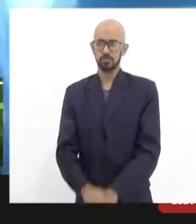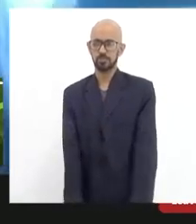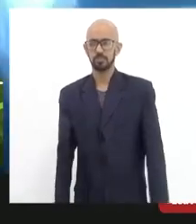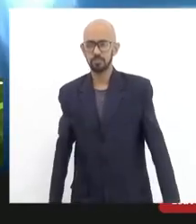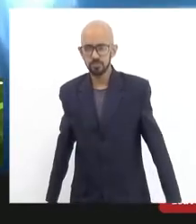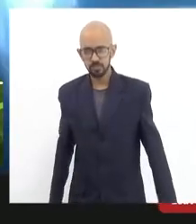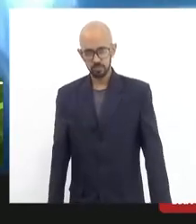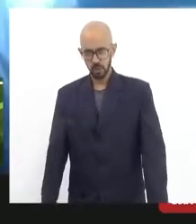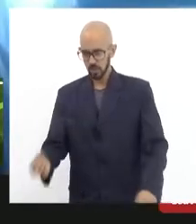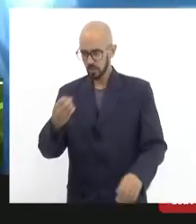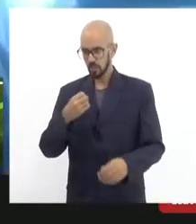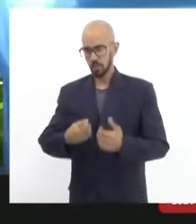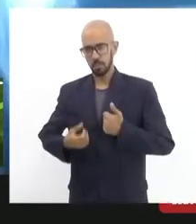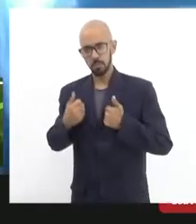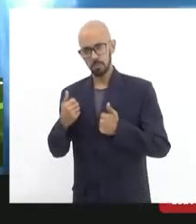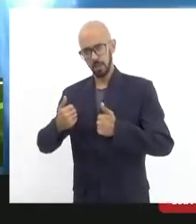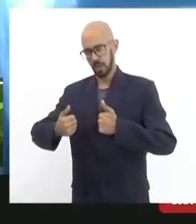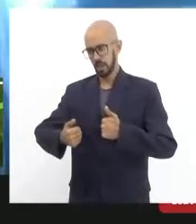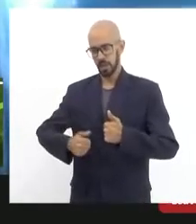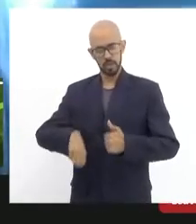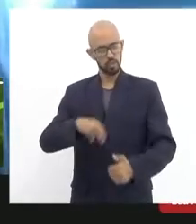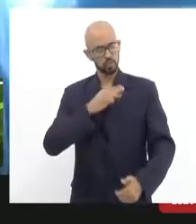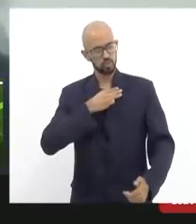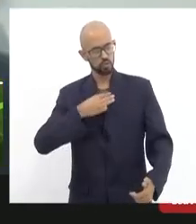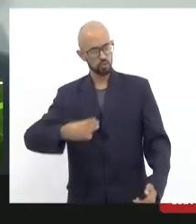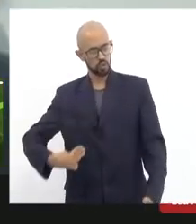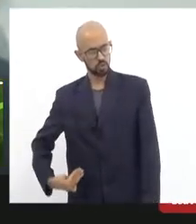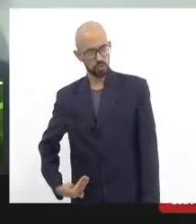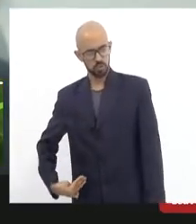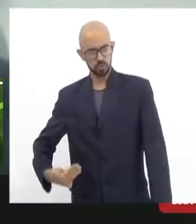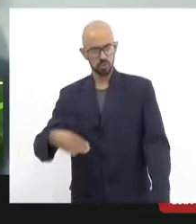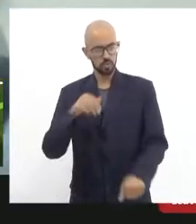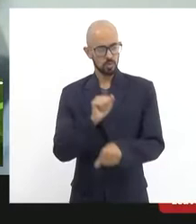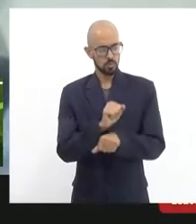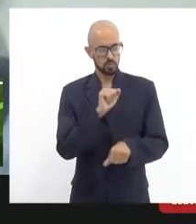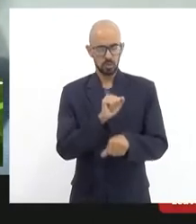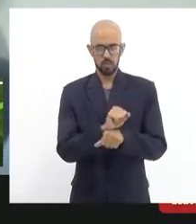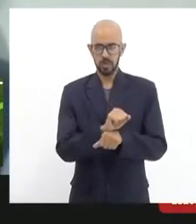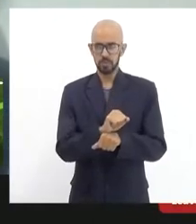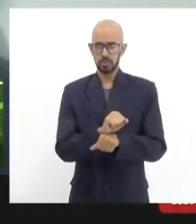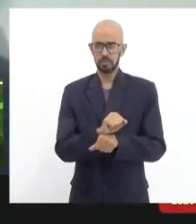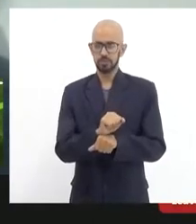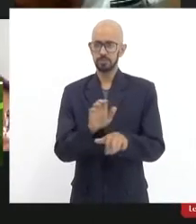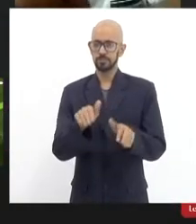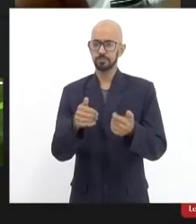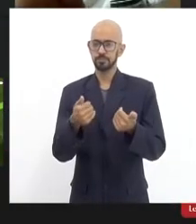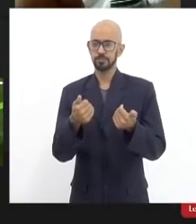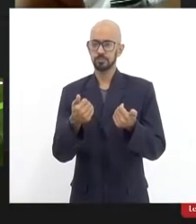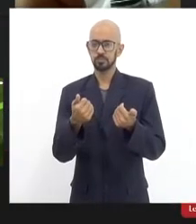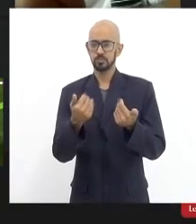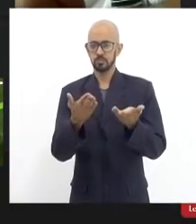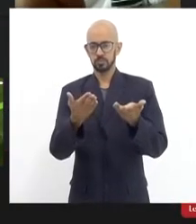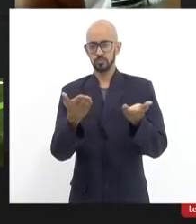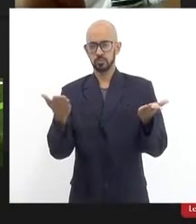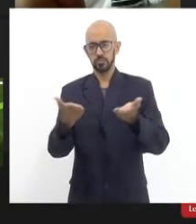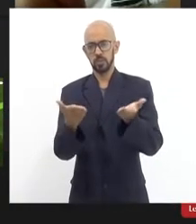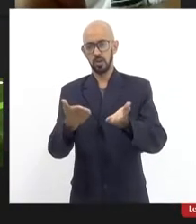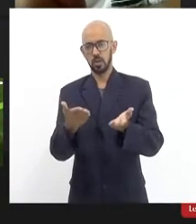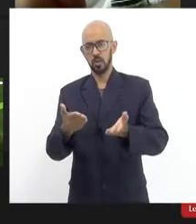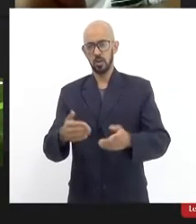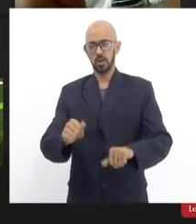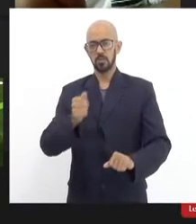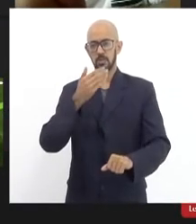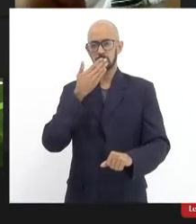Dionísio. Estamos aguardando mais adiante as suas perguntas. Agora sim, então, passo para